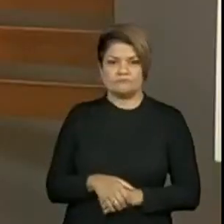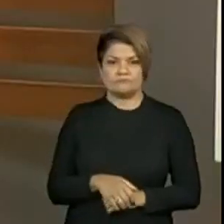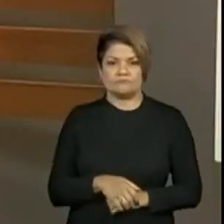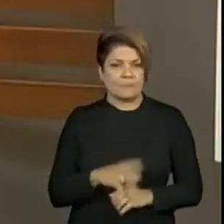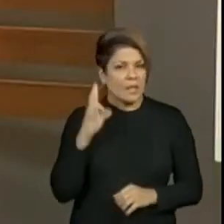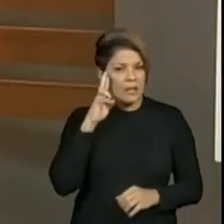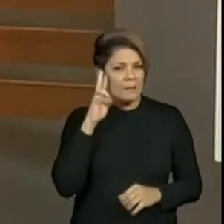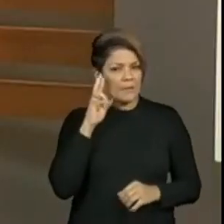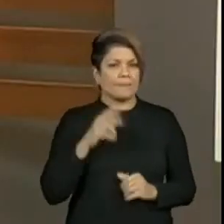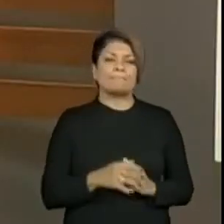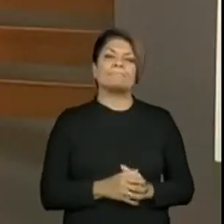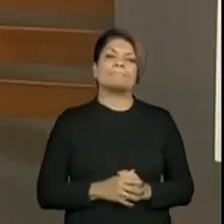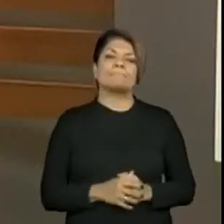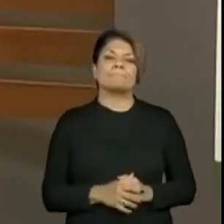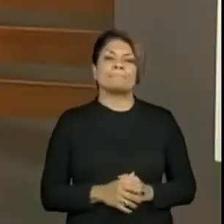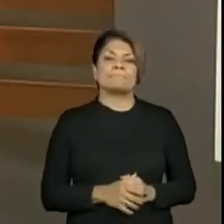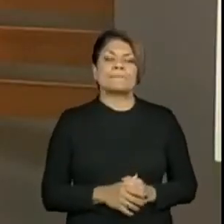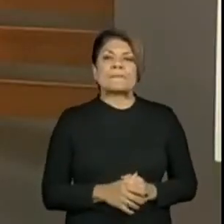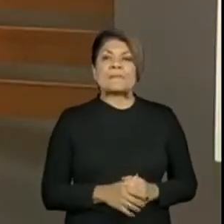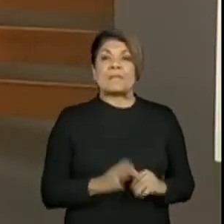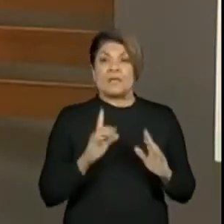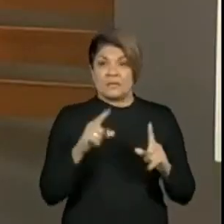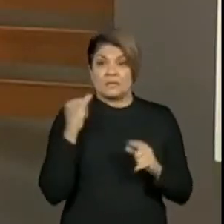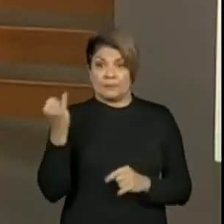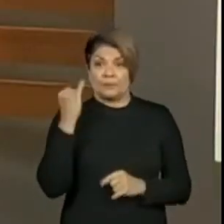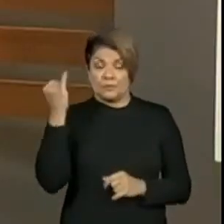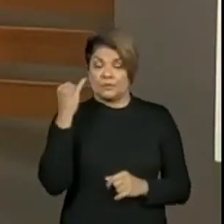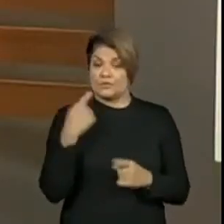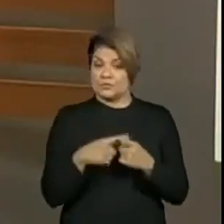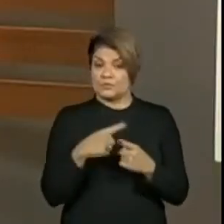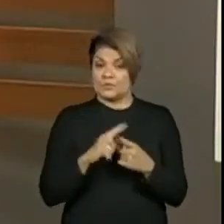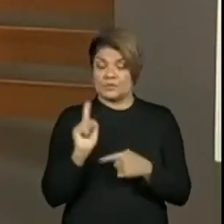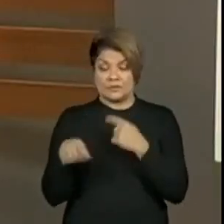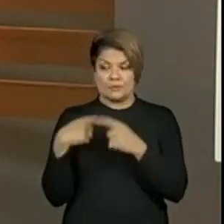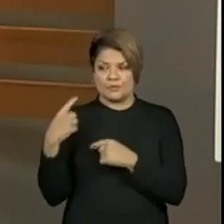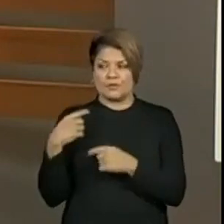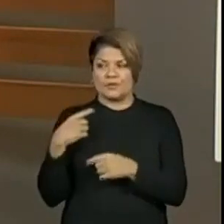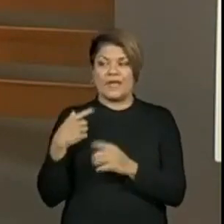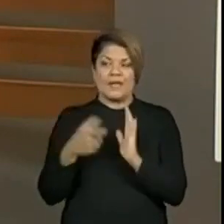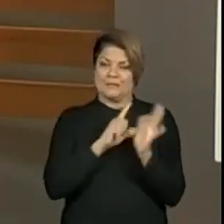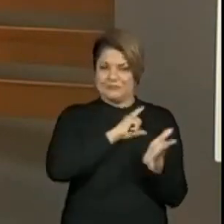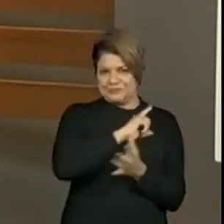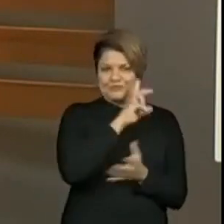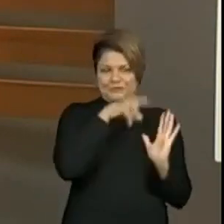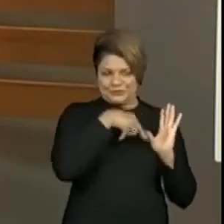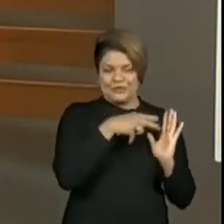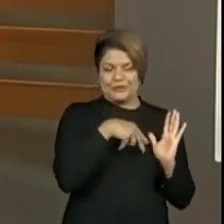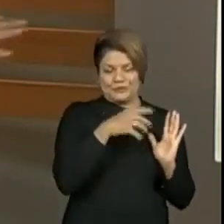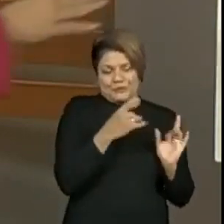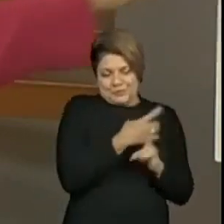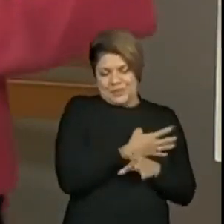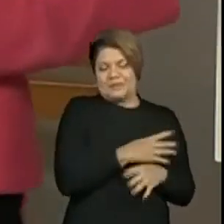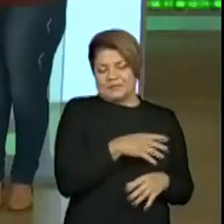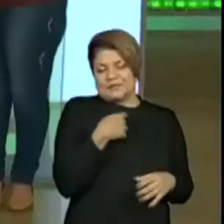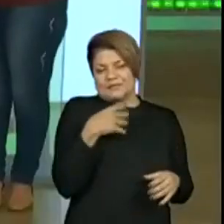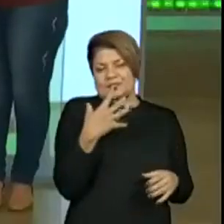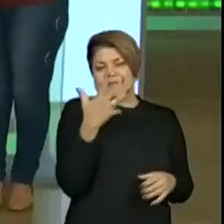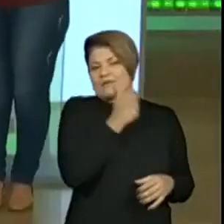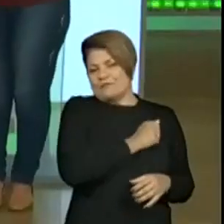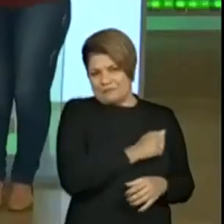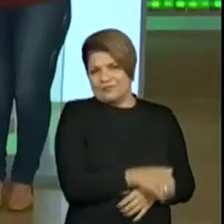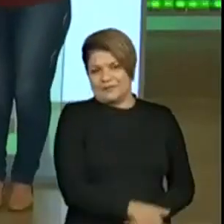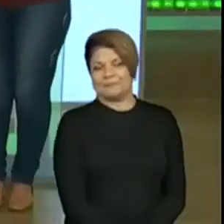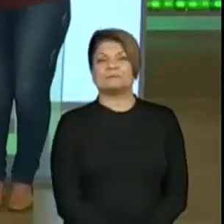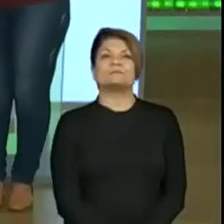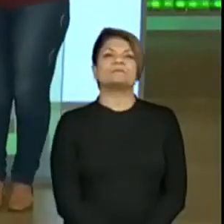Pensa um pouquinho. E é importante porque é ele que salva na outra versão, né? E aí? Vamos dar uma olhadinha aqui no texto?